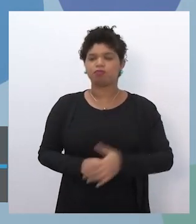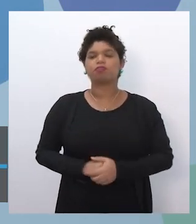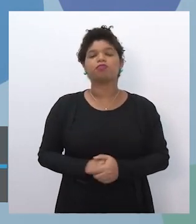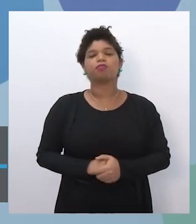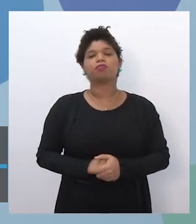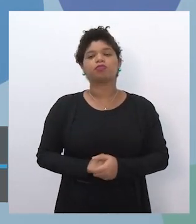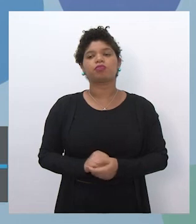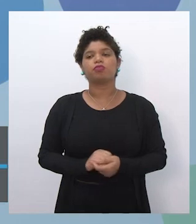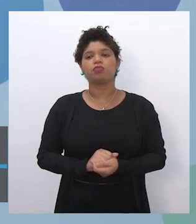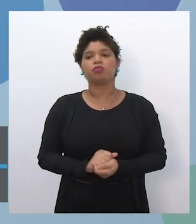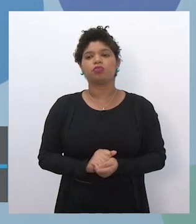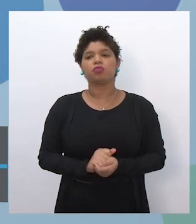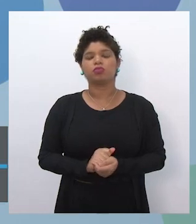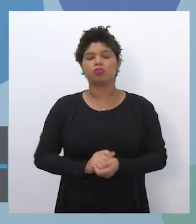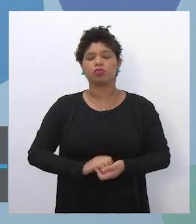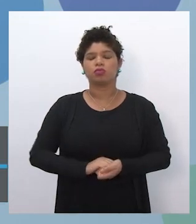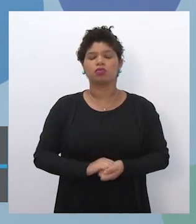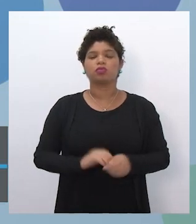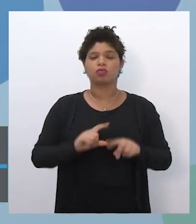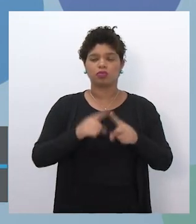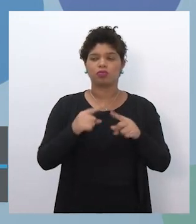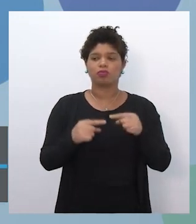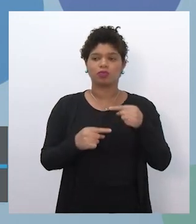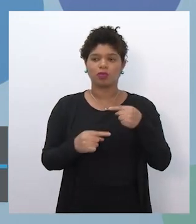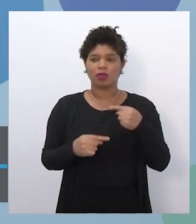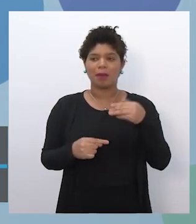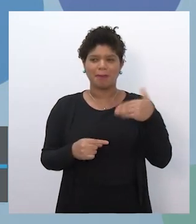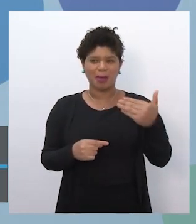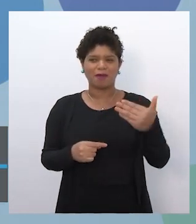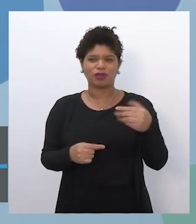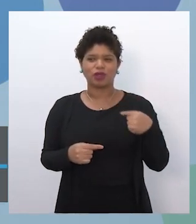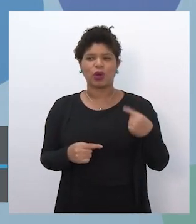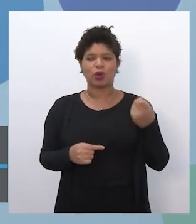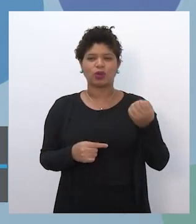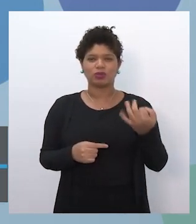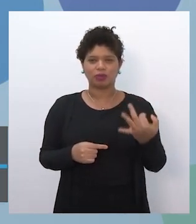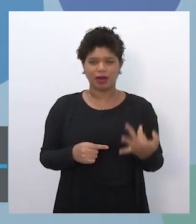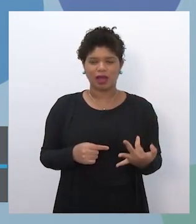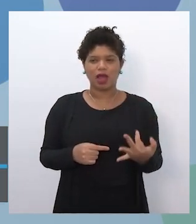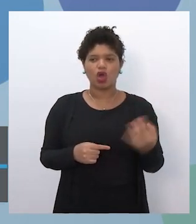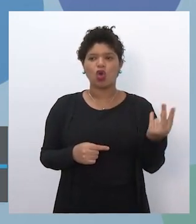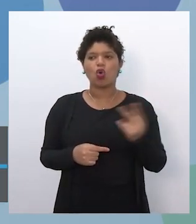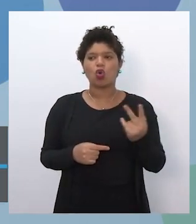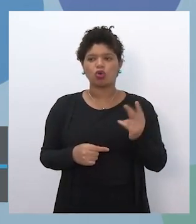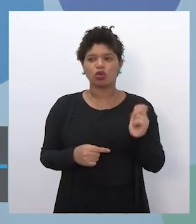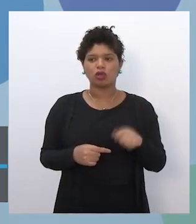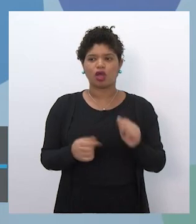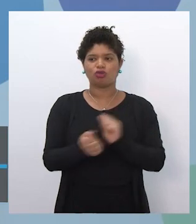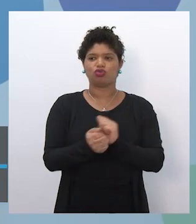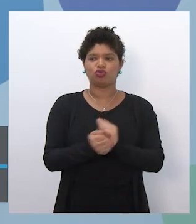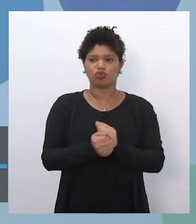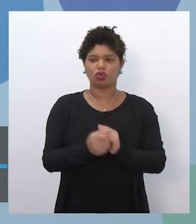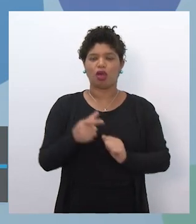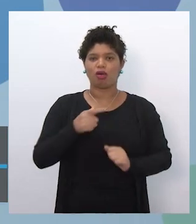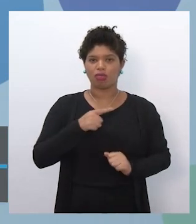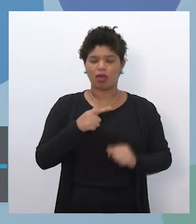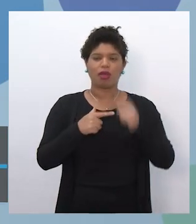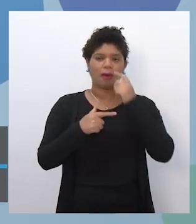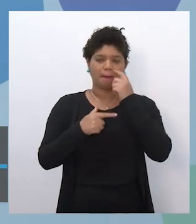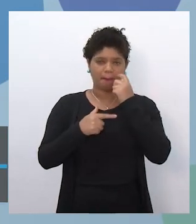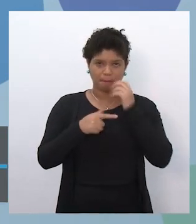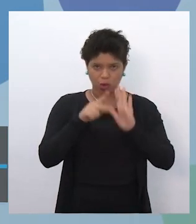em algum momento e breve a gente vai ter as duas coisas rodando junto. Programa, execução,